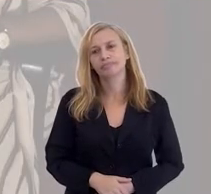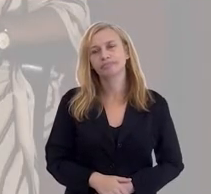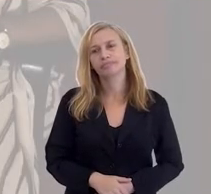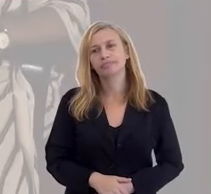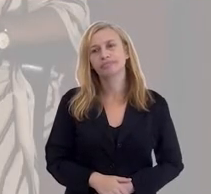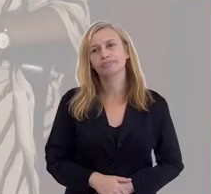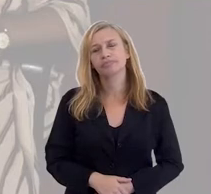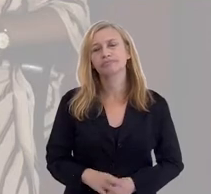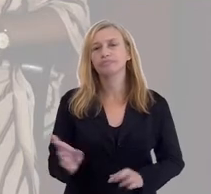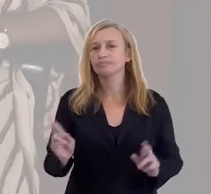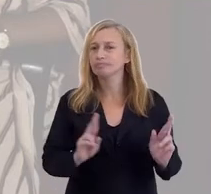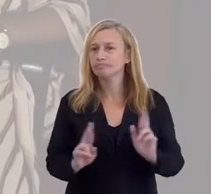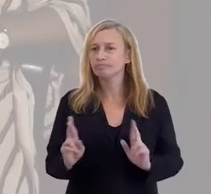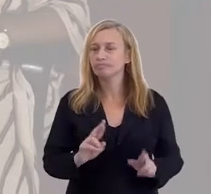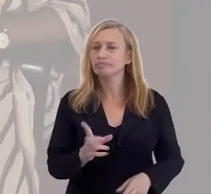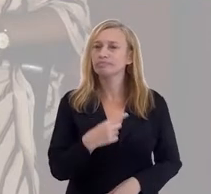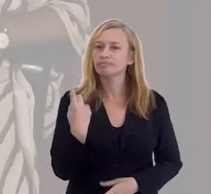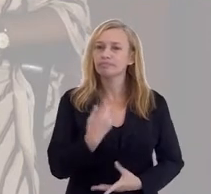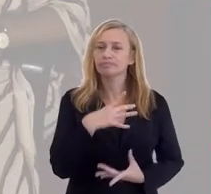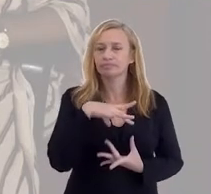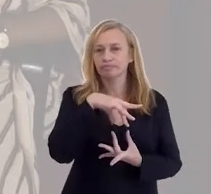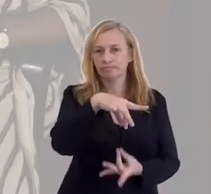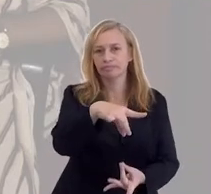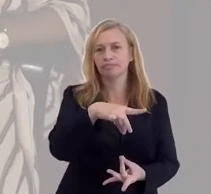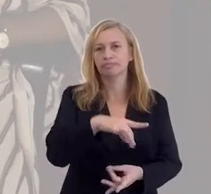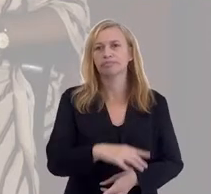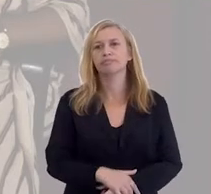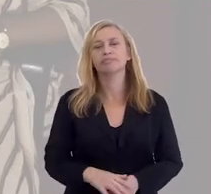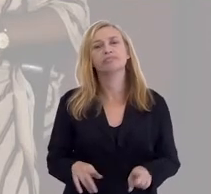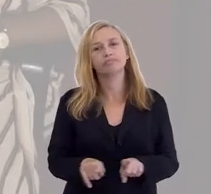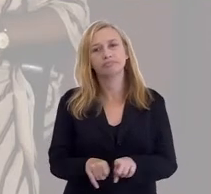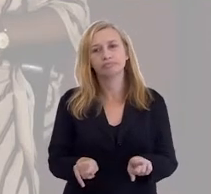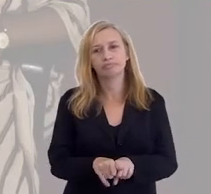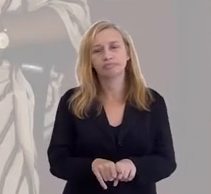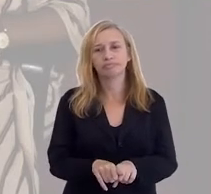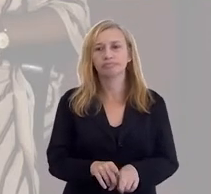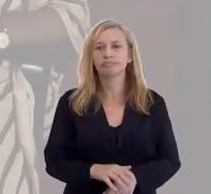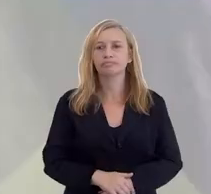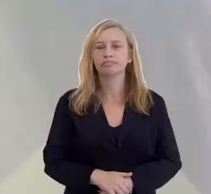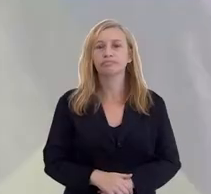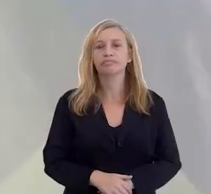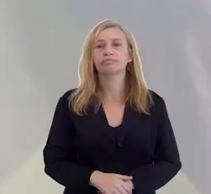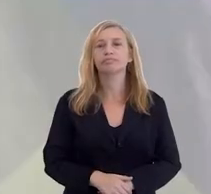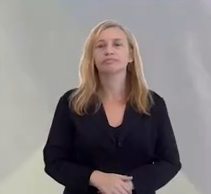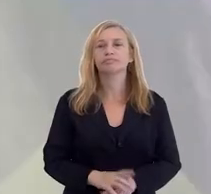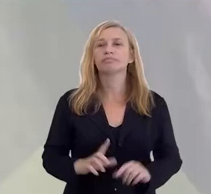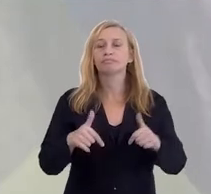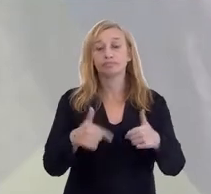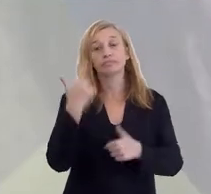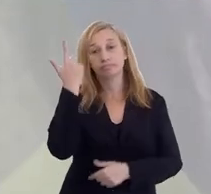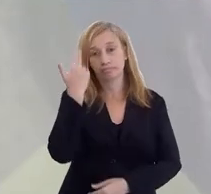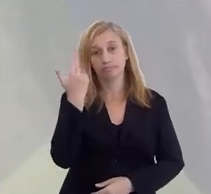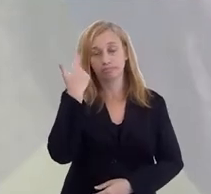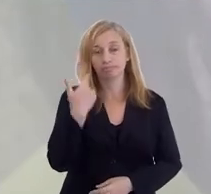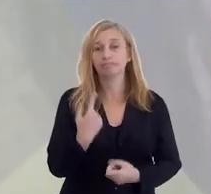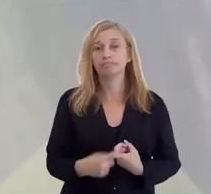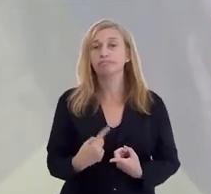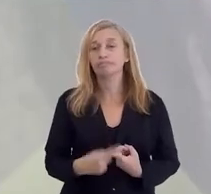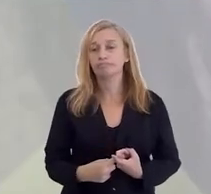relação entre nós e os espíritos também deve ser encarada de forma natural. Porque,